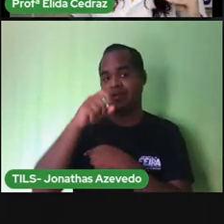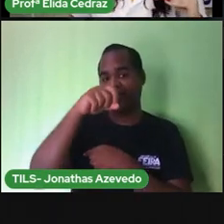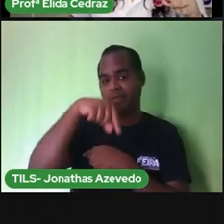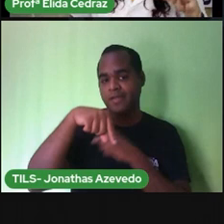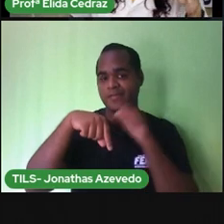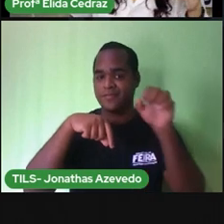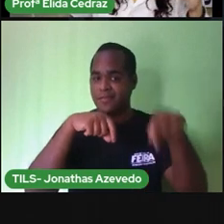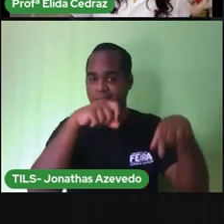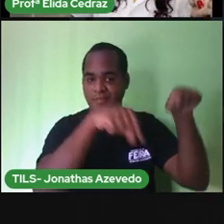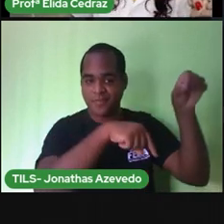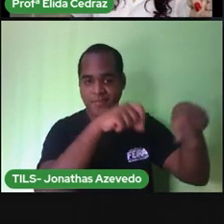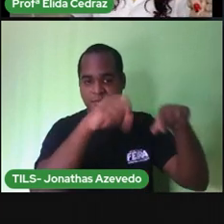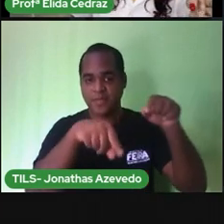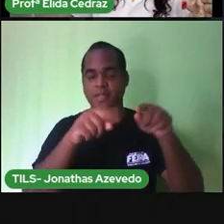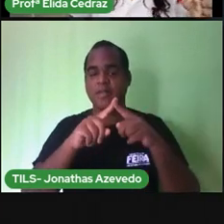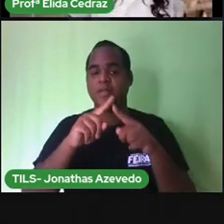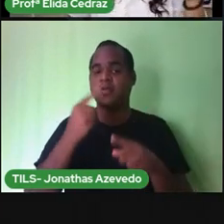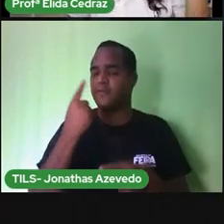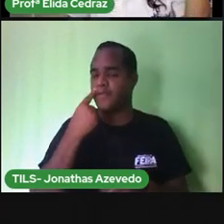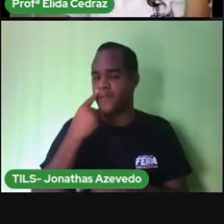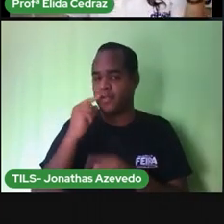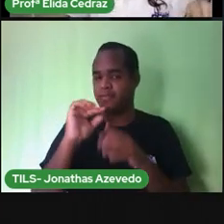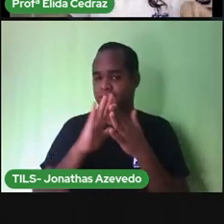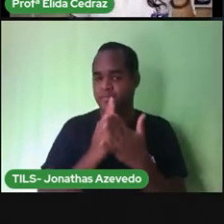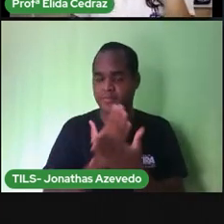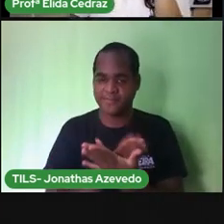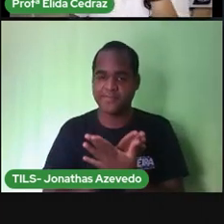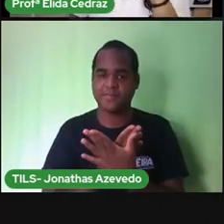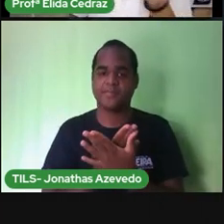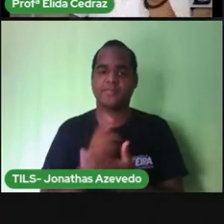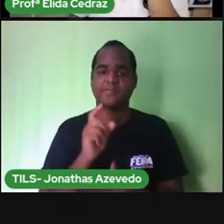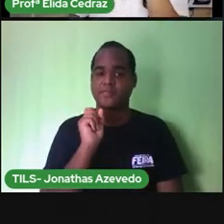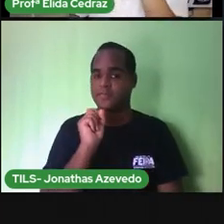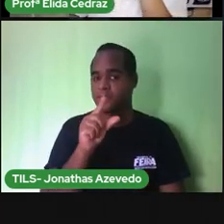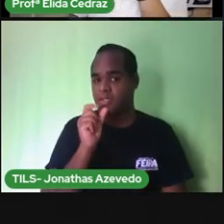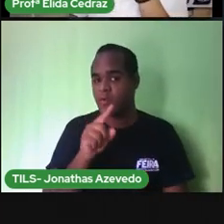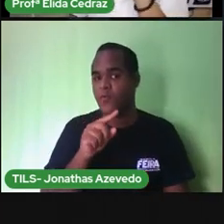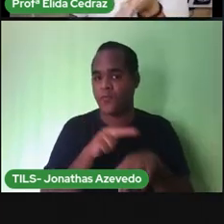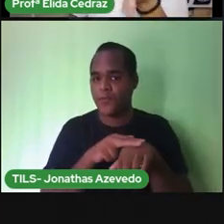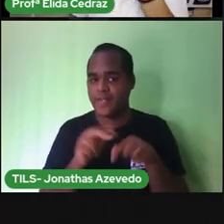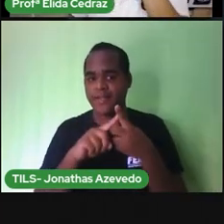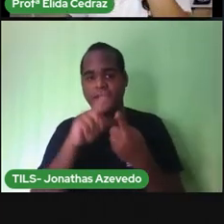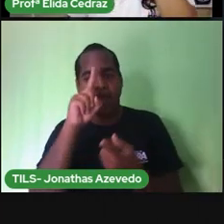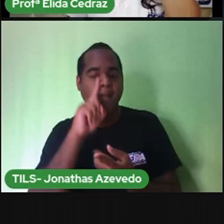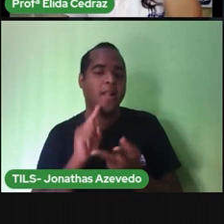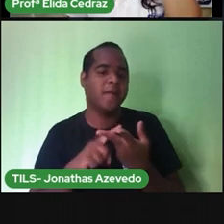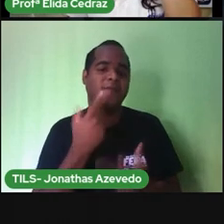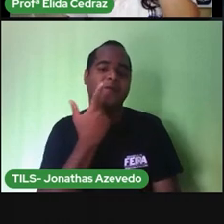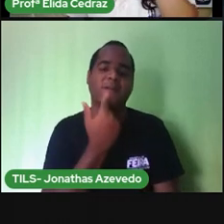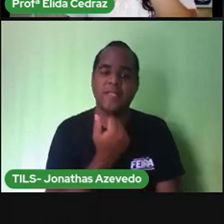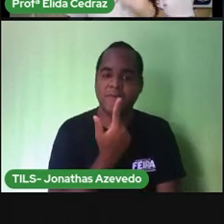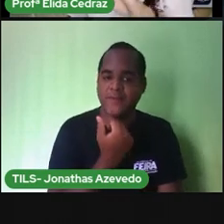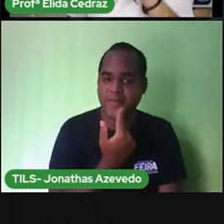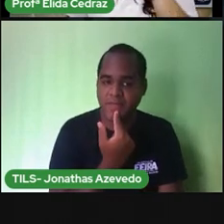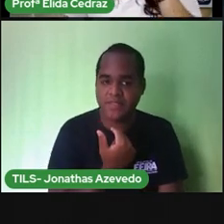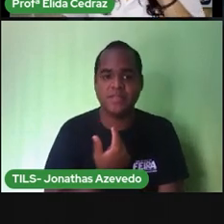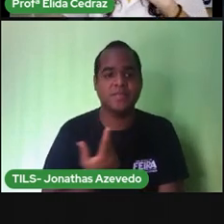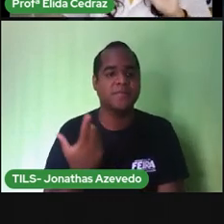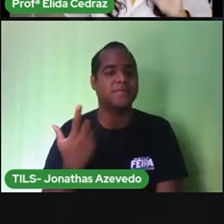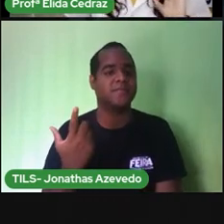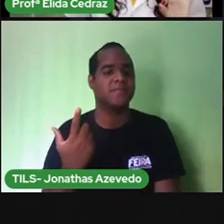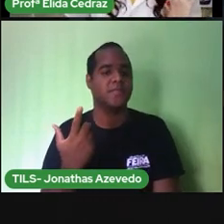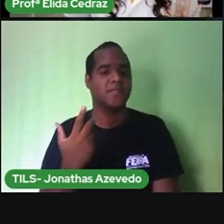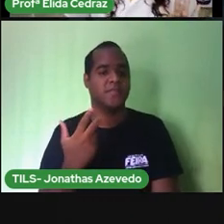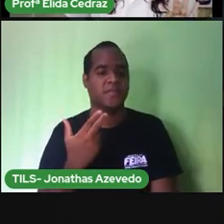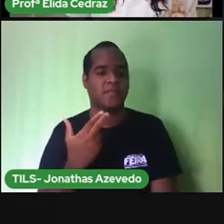lixo na escola você vê lixeira azul lixeira verde lixeira amarela lixeira vermelha e uma